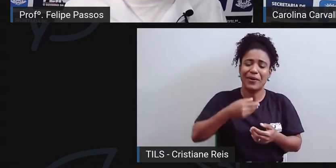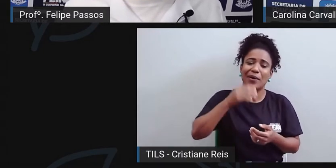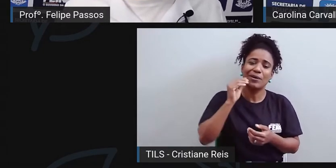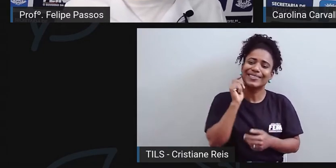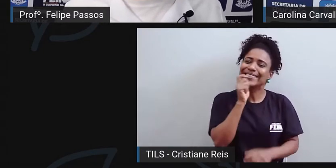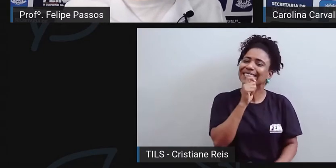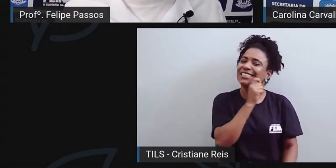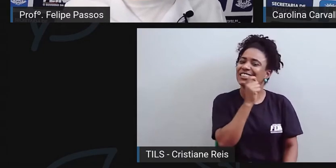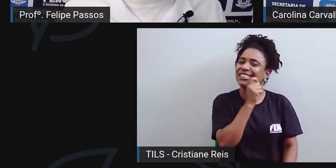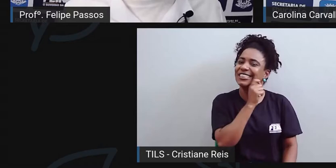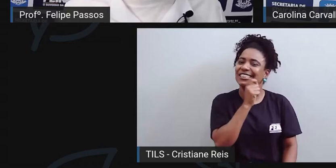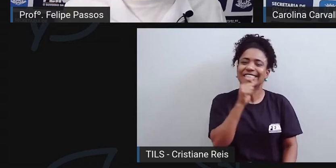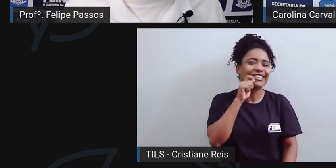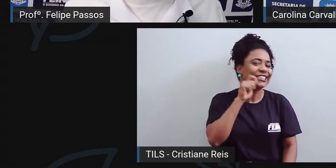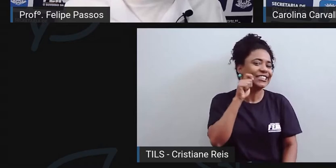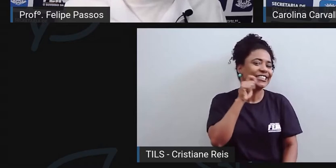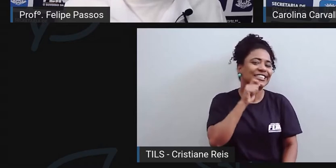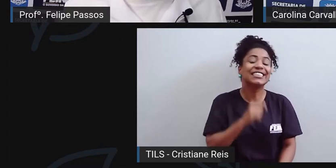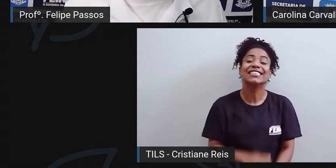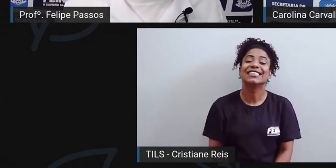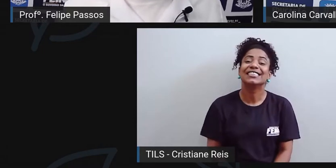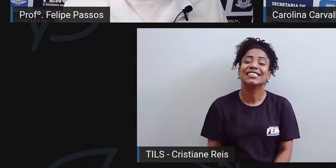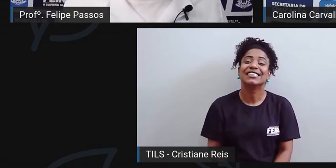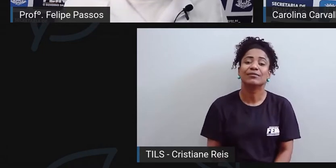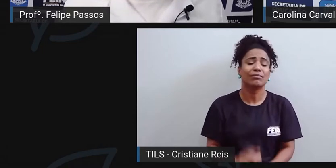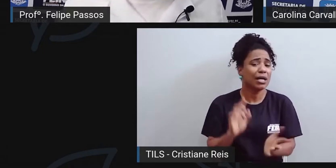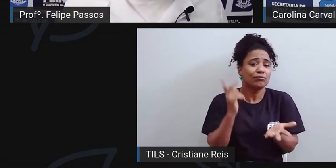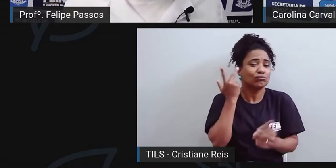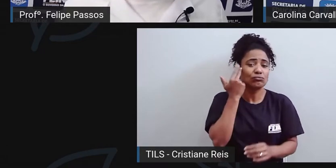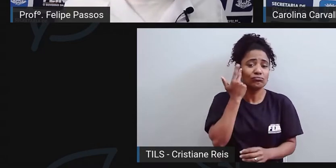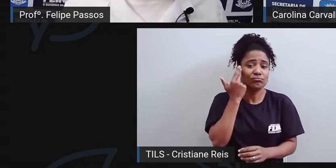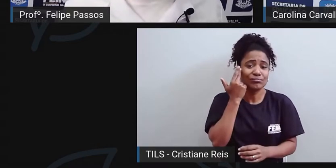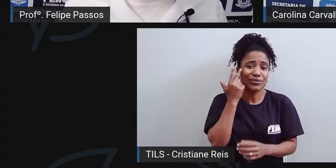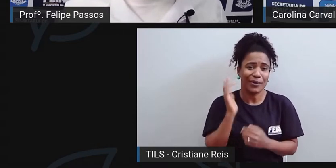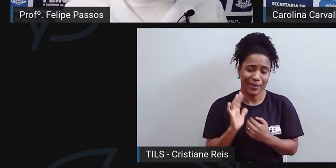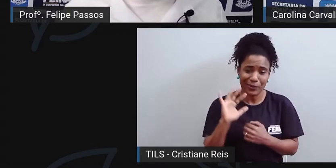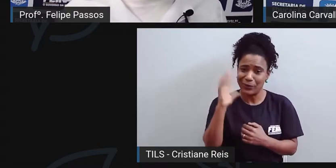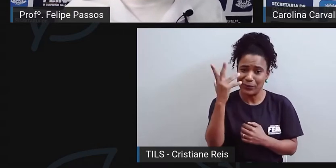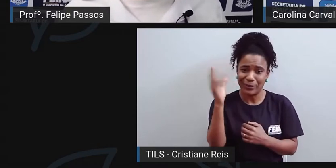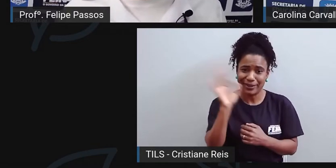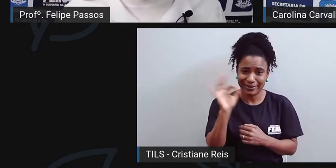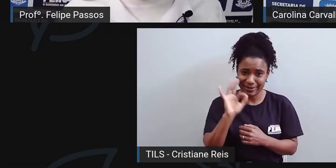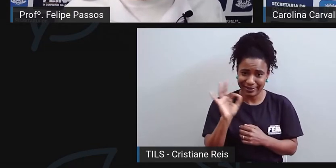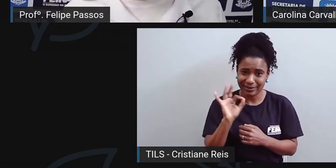mas outras de fato podem trazer algum prejuízo. É muito perigoso quando você